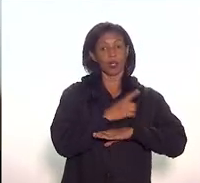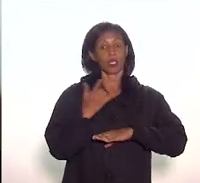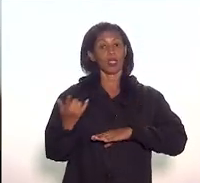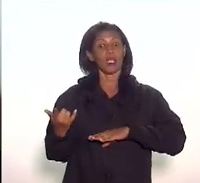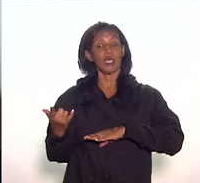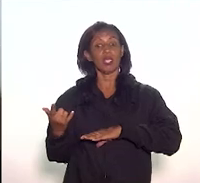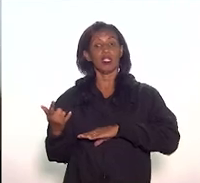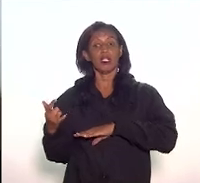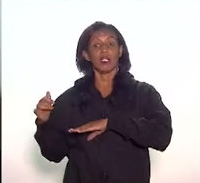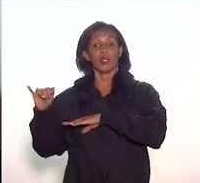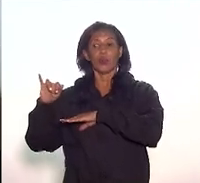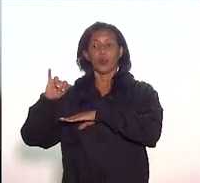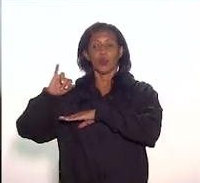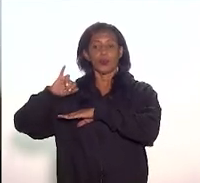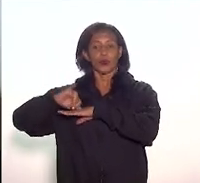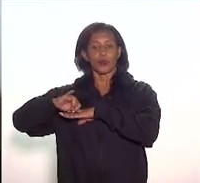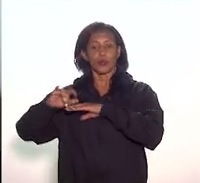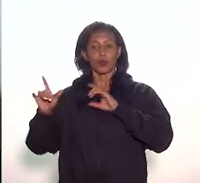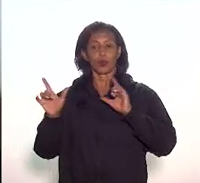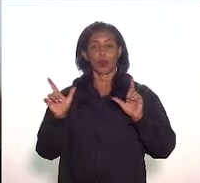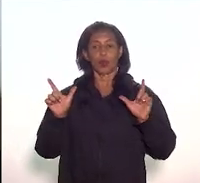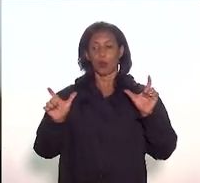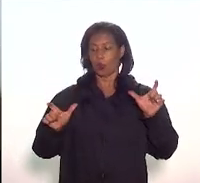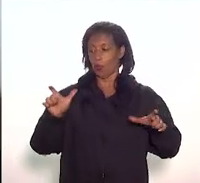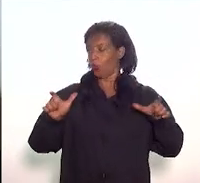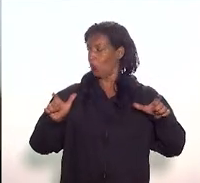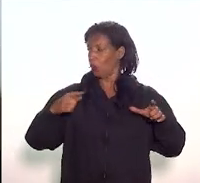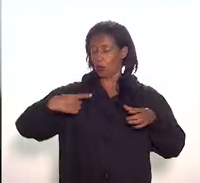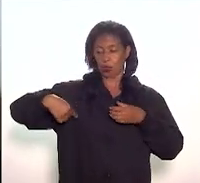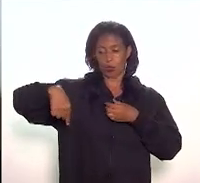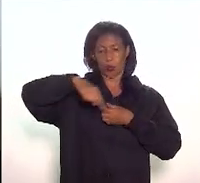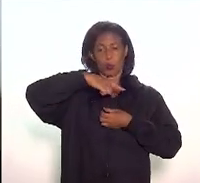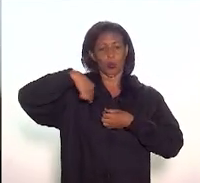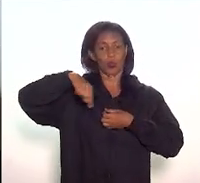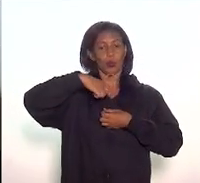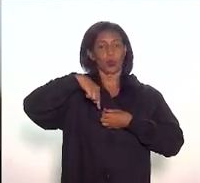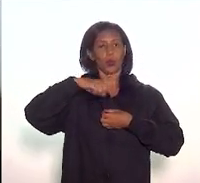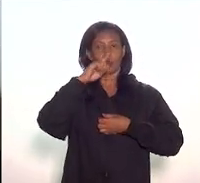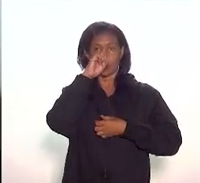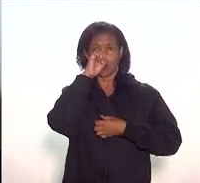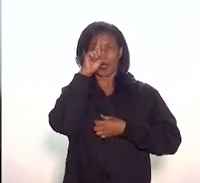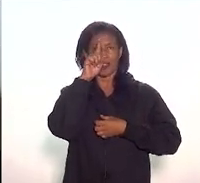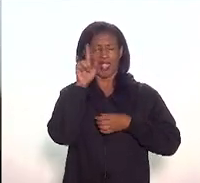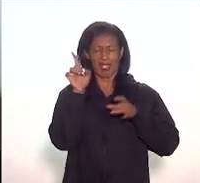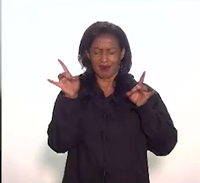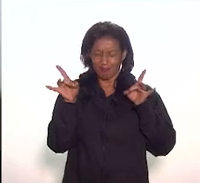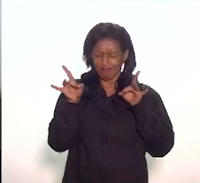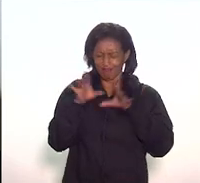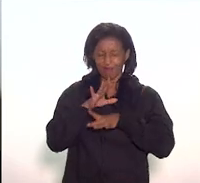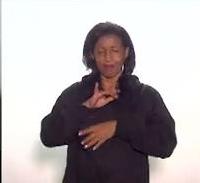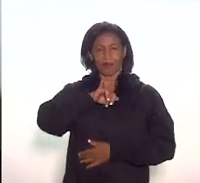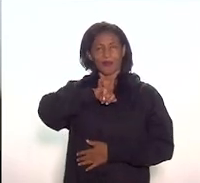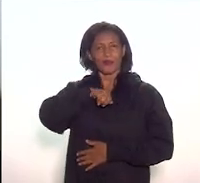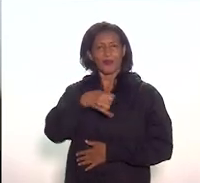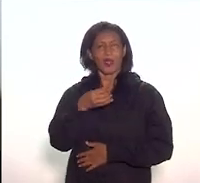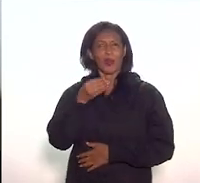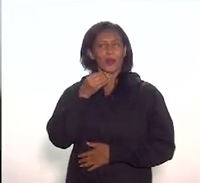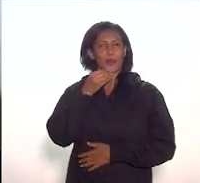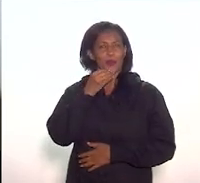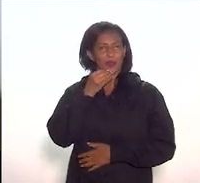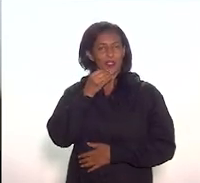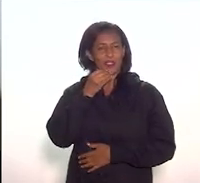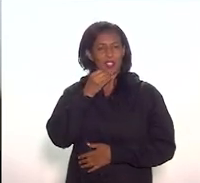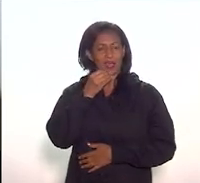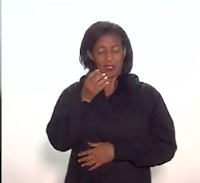em torno de uma ideia exitosa, que evidentemente está dito no